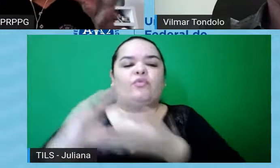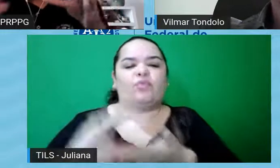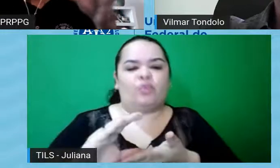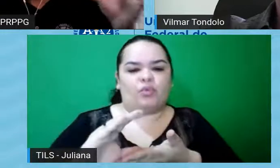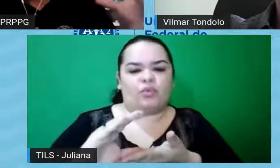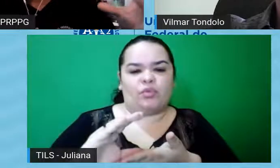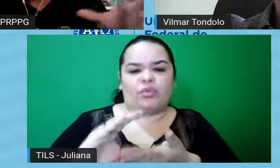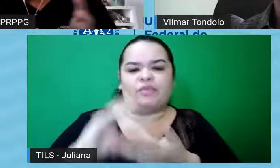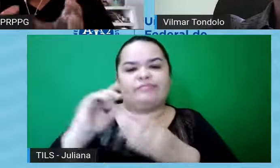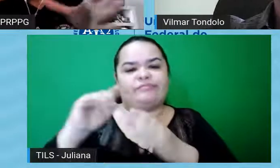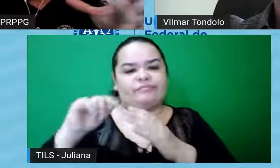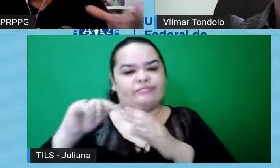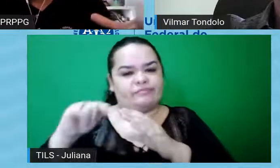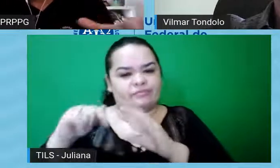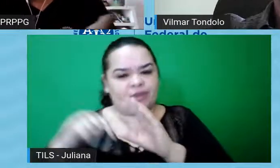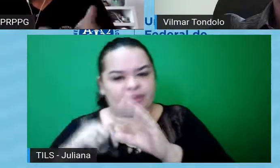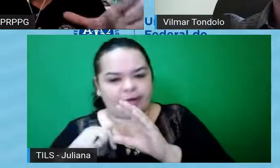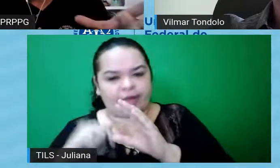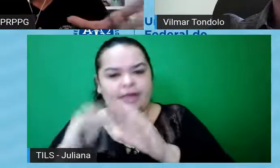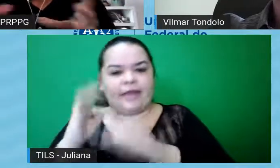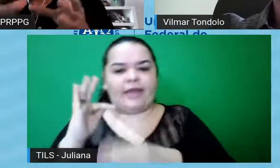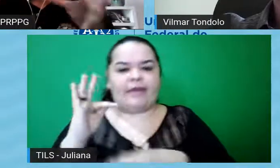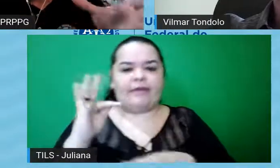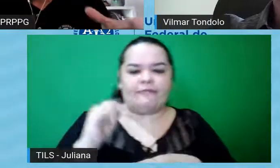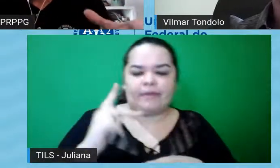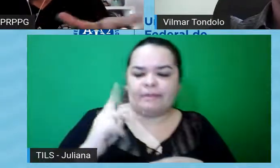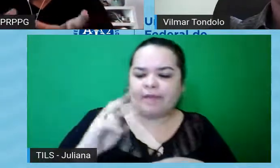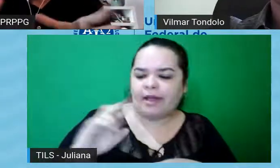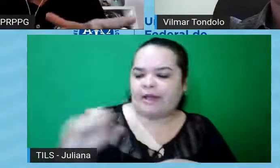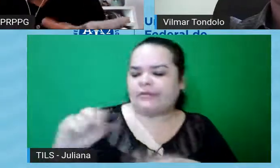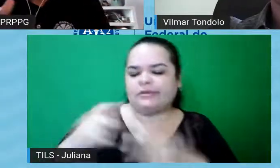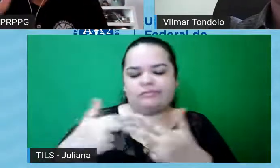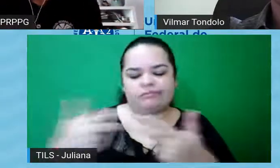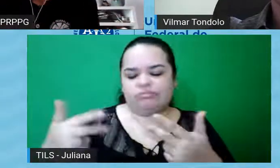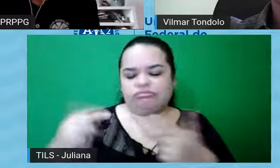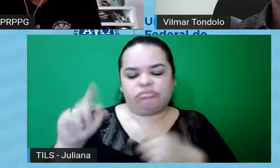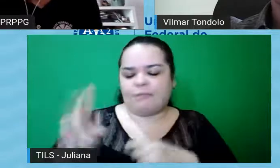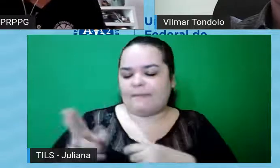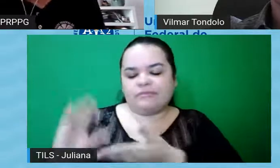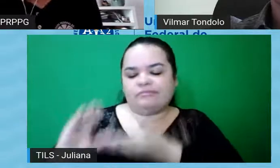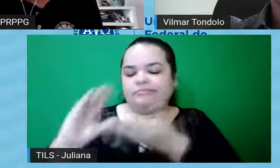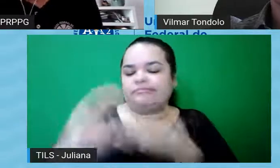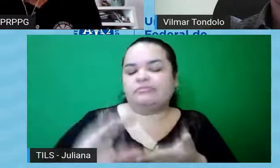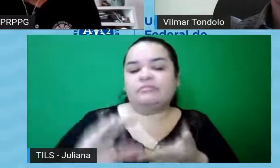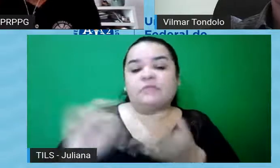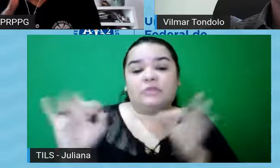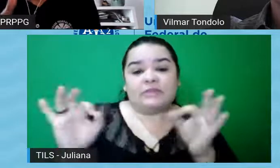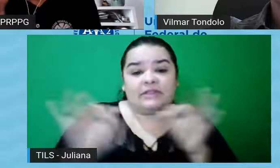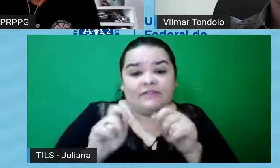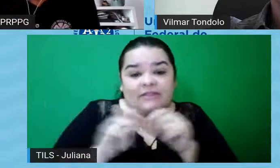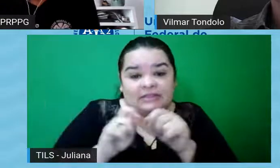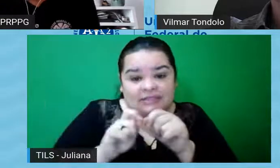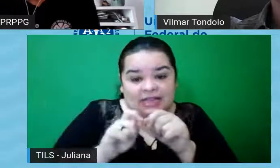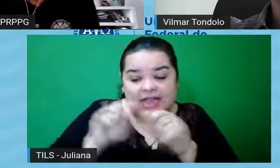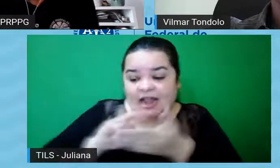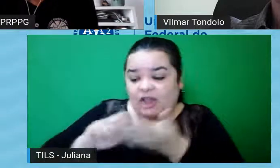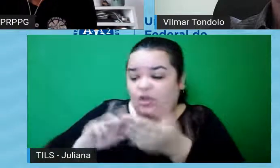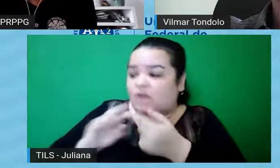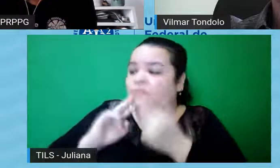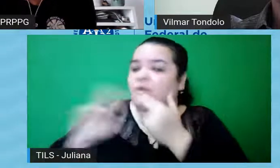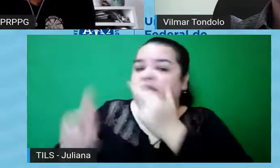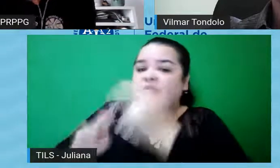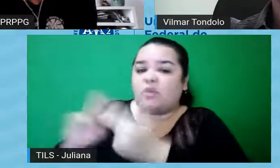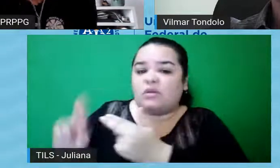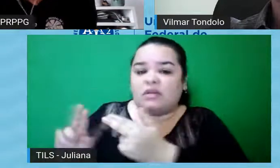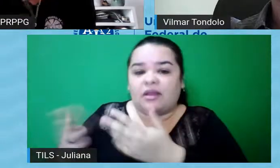os resultados gerais do trabalho, enfim, o que ele resultou, um relatório, né, ao final do trabalho, né, com os dados coletados, quais